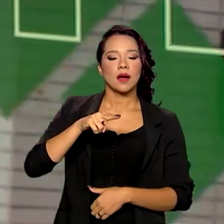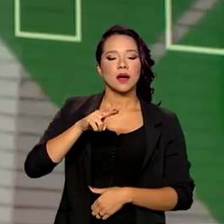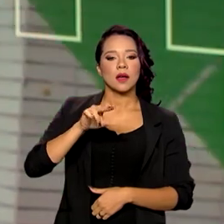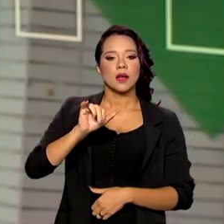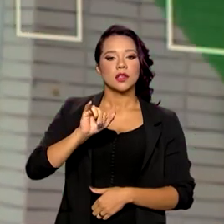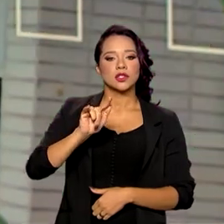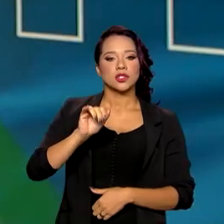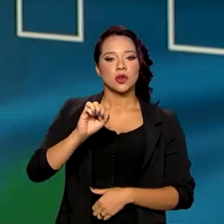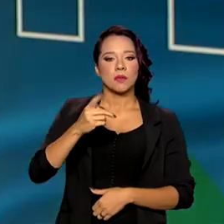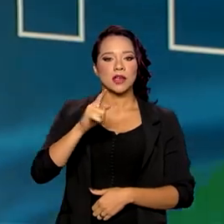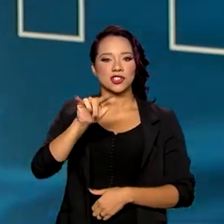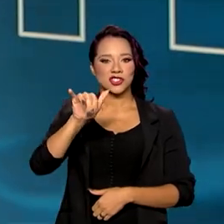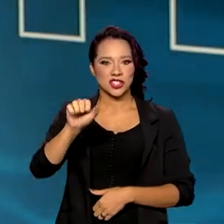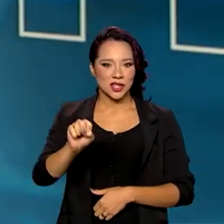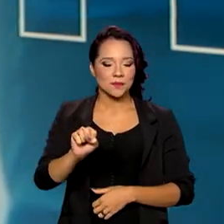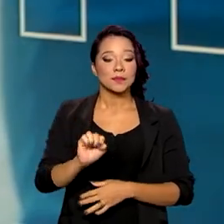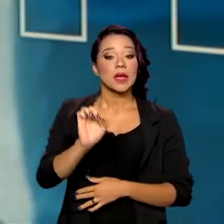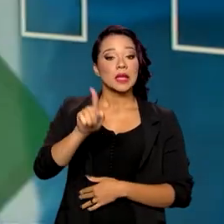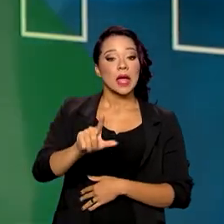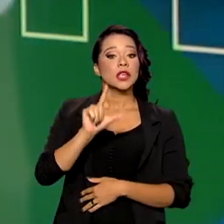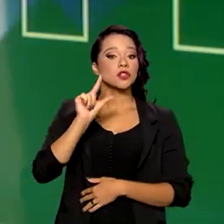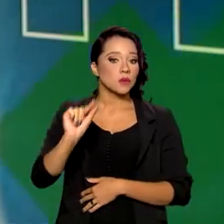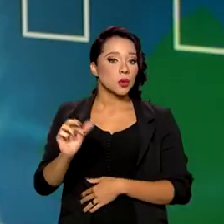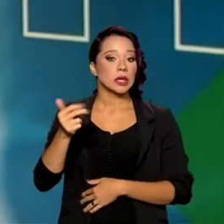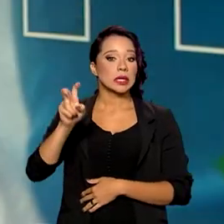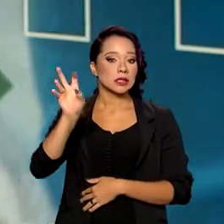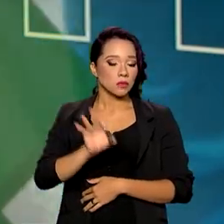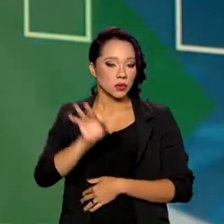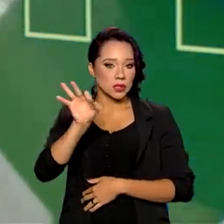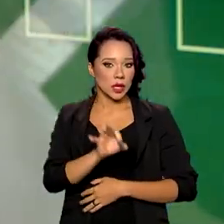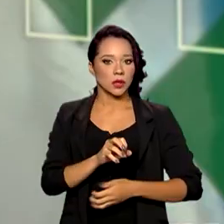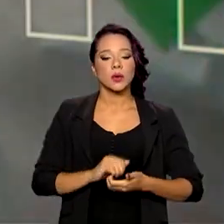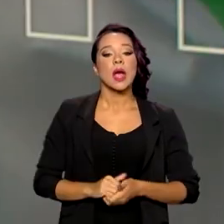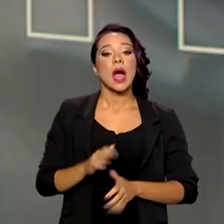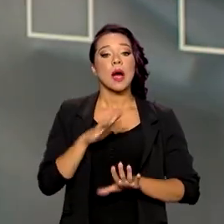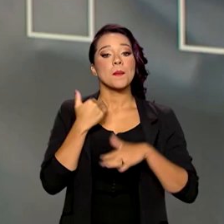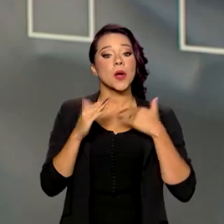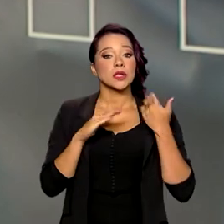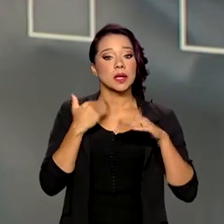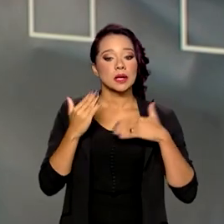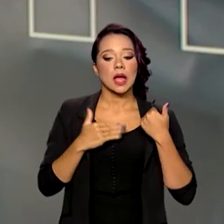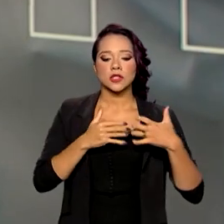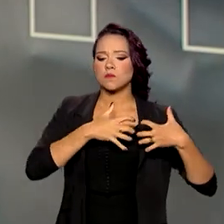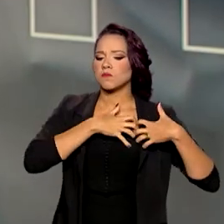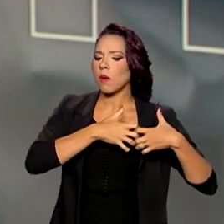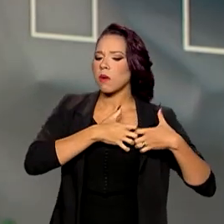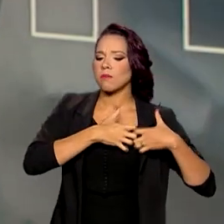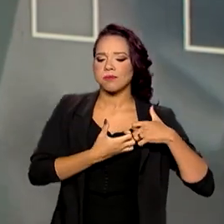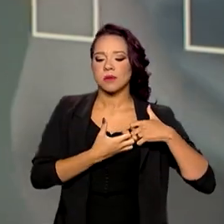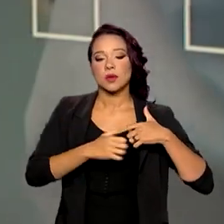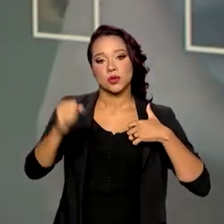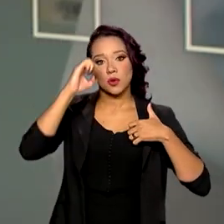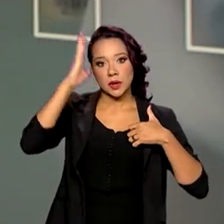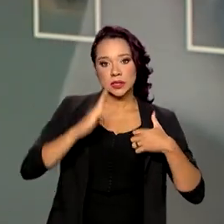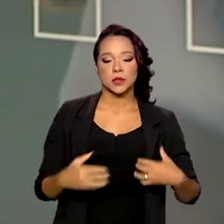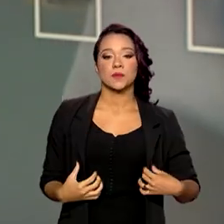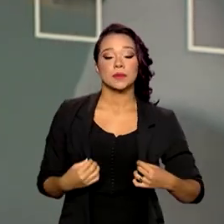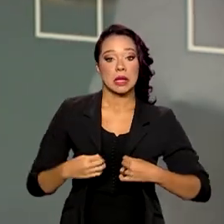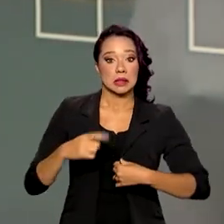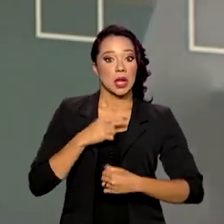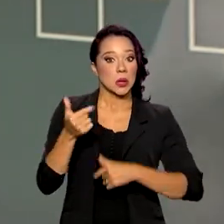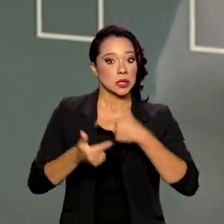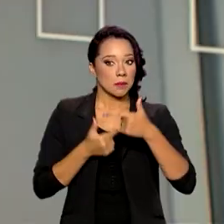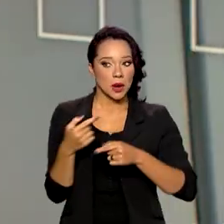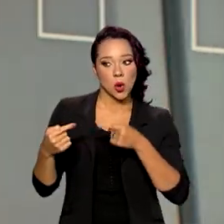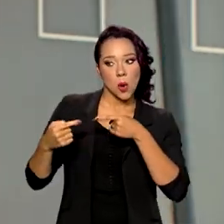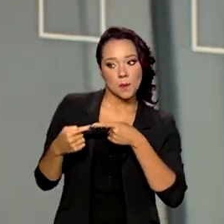e a meta é reduzir em cerca de 15% a mortalidade por infarto no Brasil. temos um trabalho que